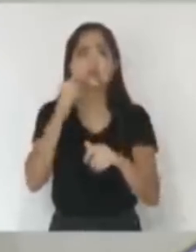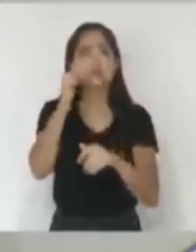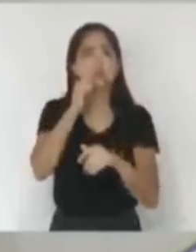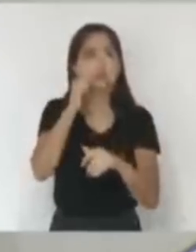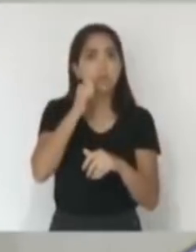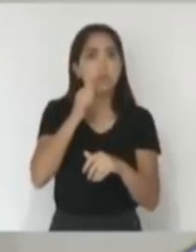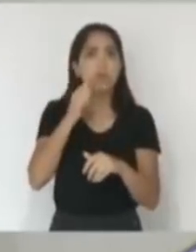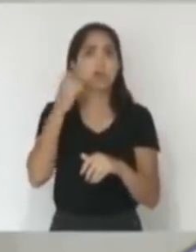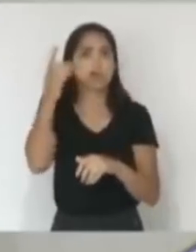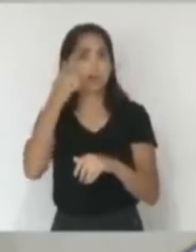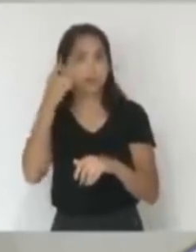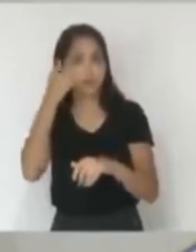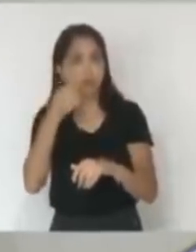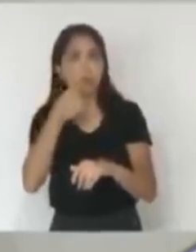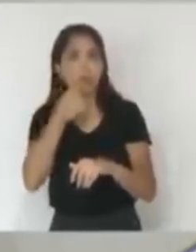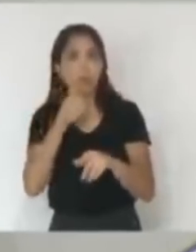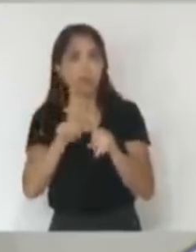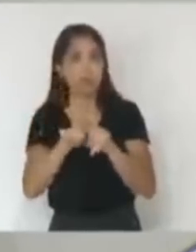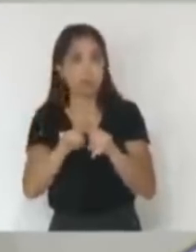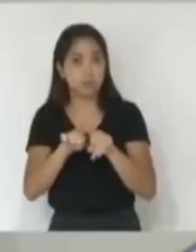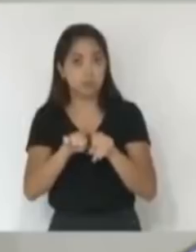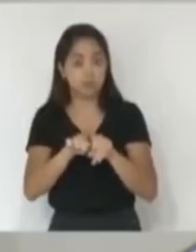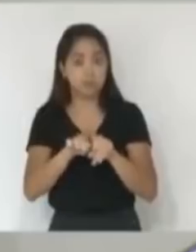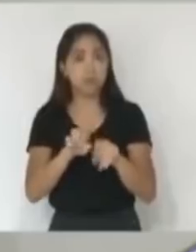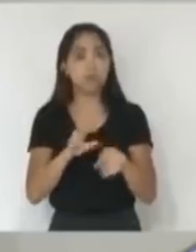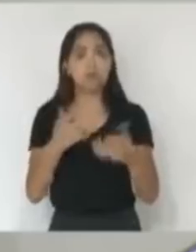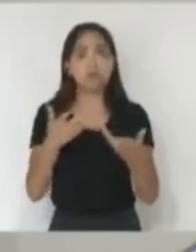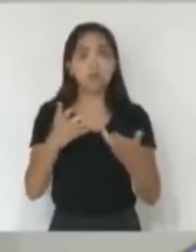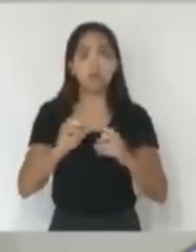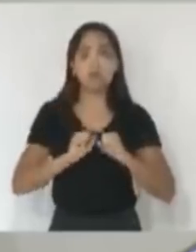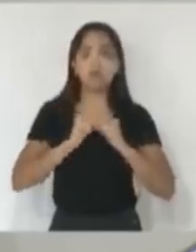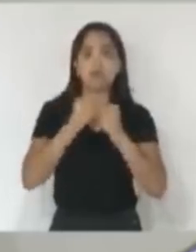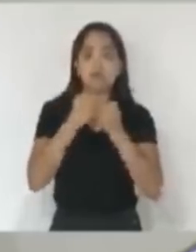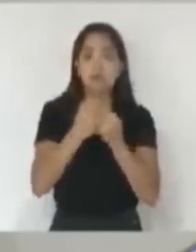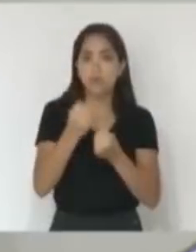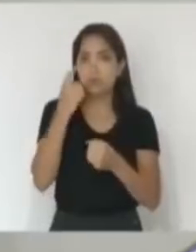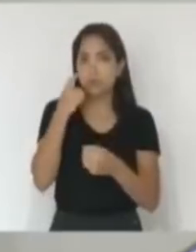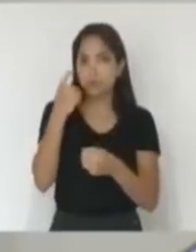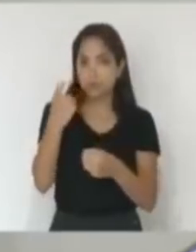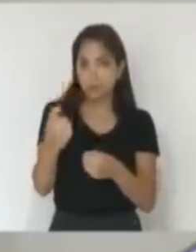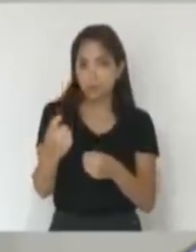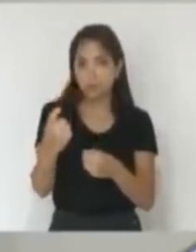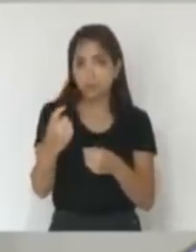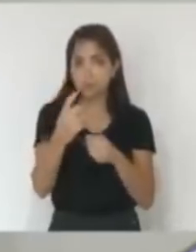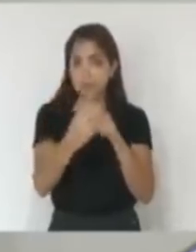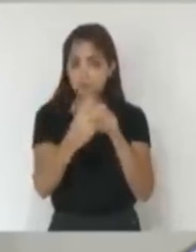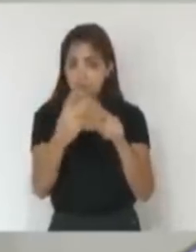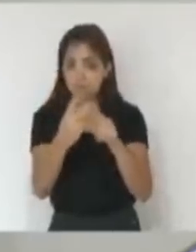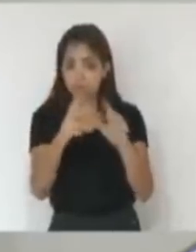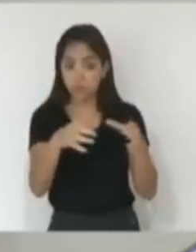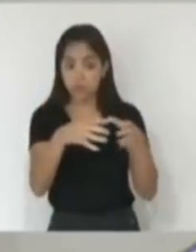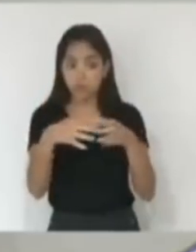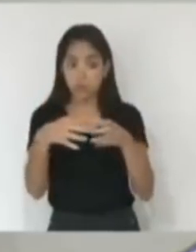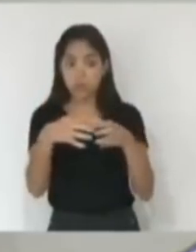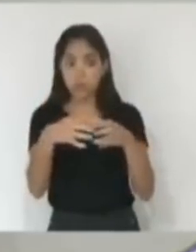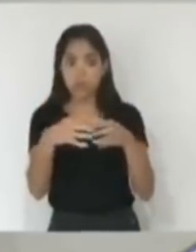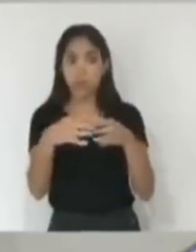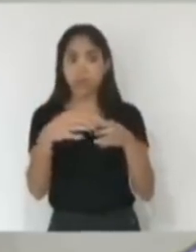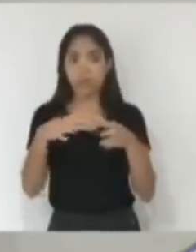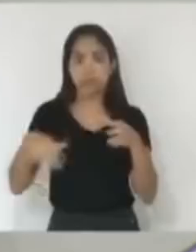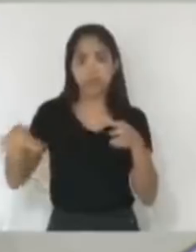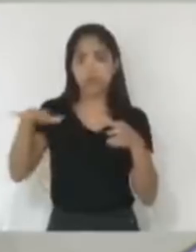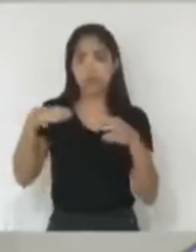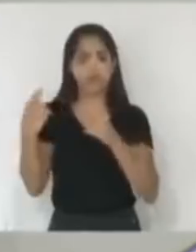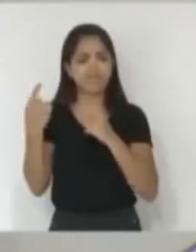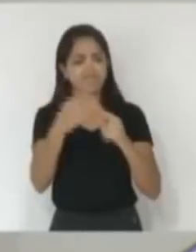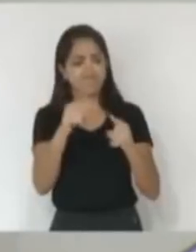igualmente. Então, venham me colocar aqui, primeiramente, para defender os interesses dessas duas categorias que foram aqui atacadas pela mídia,